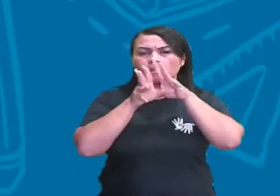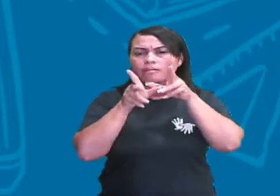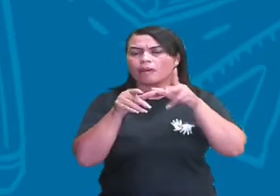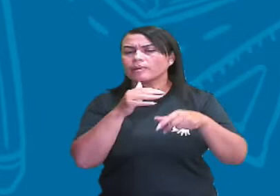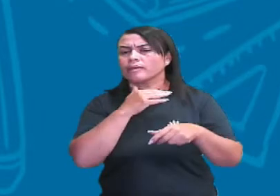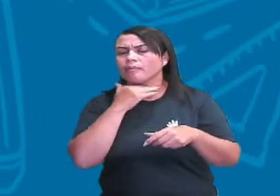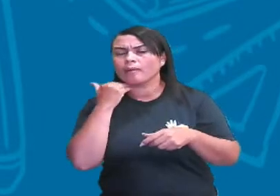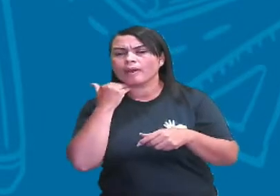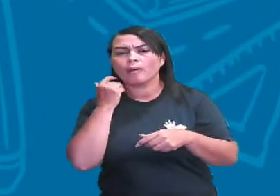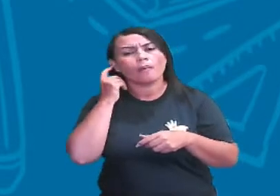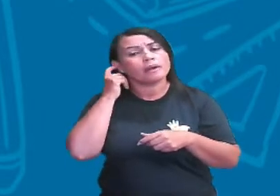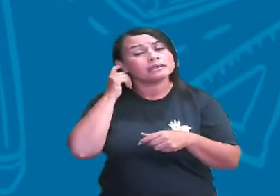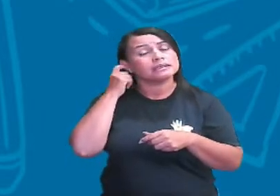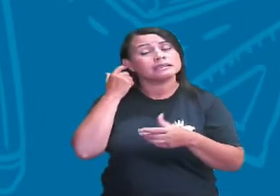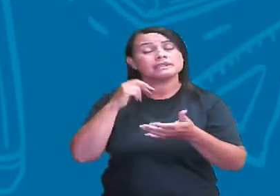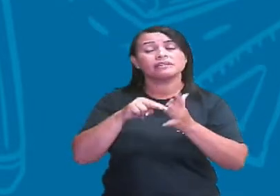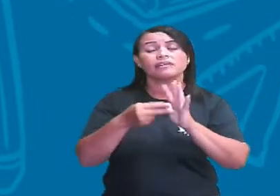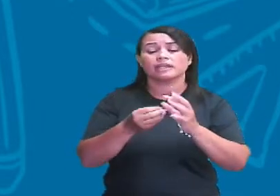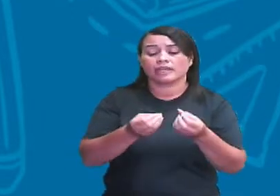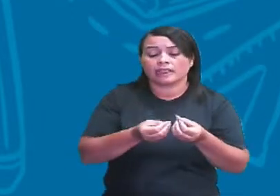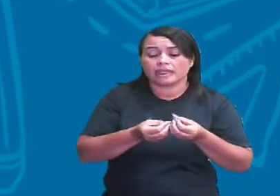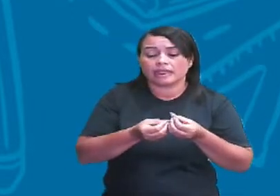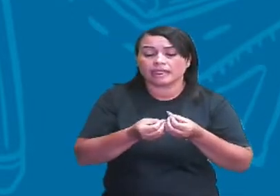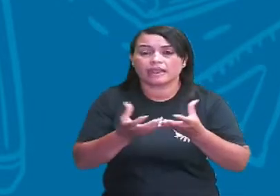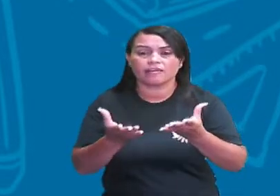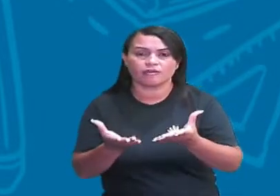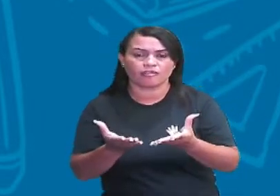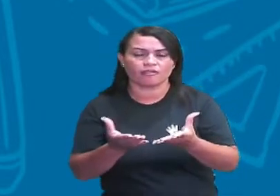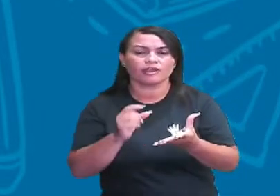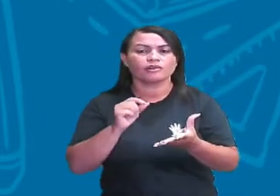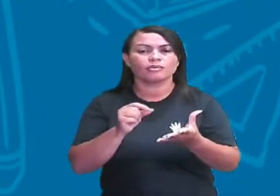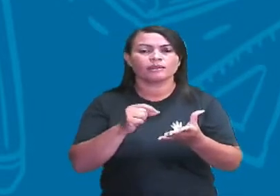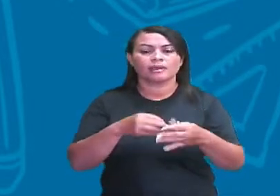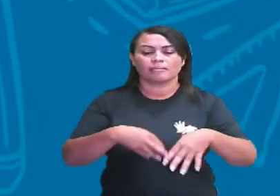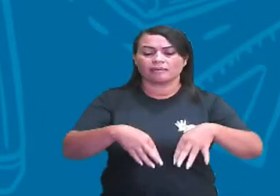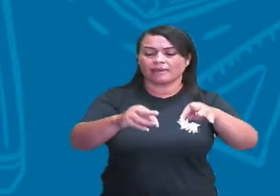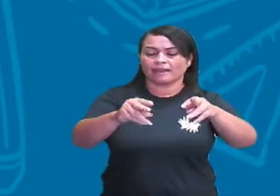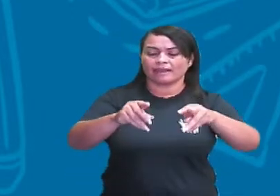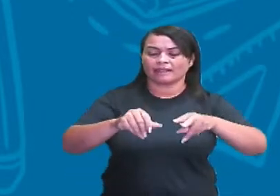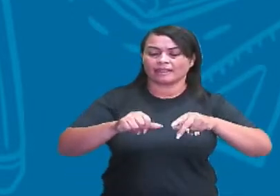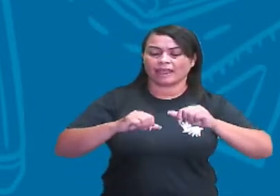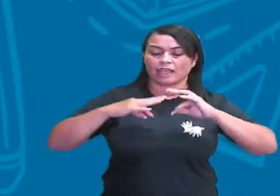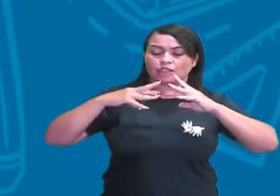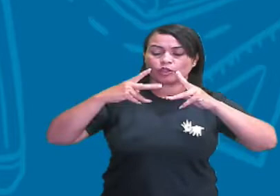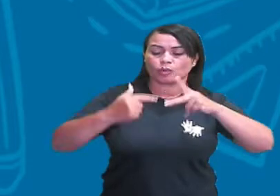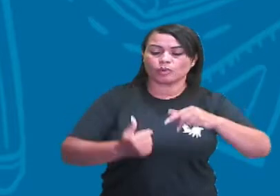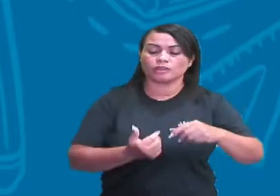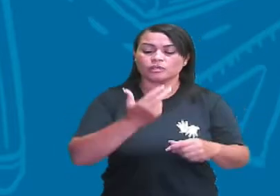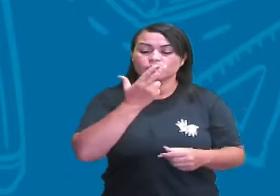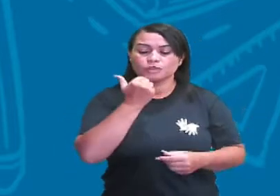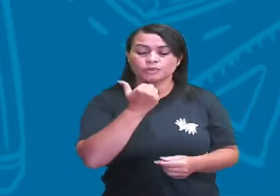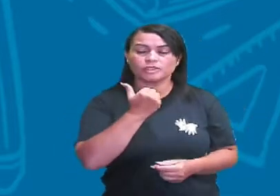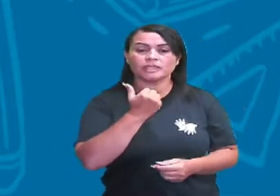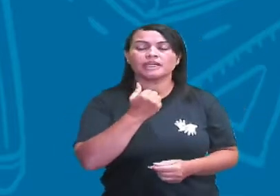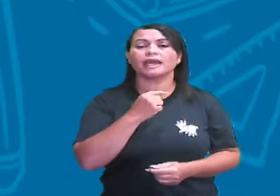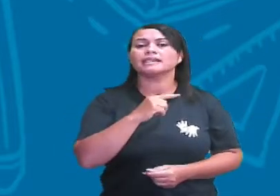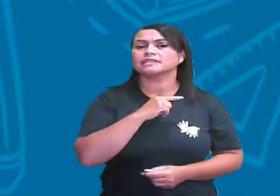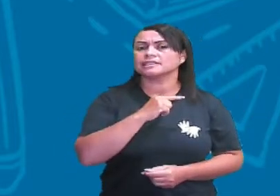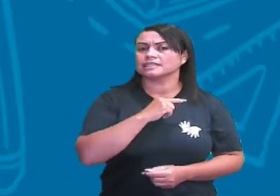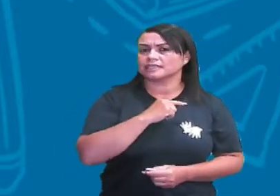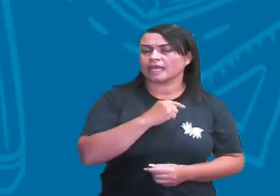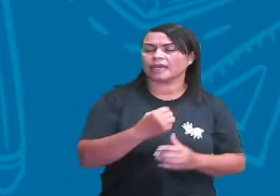ele está devolvendo para a terra, para o solo, todos os nutrientes que a planta, que os